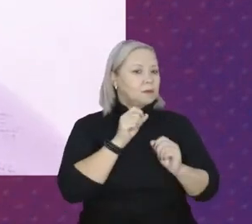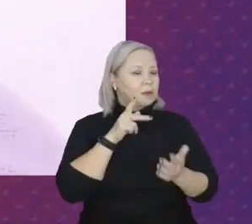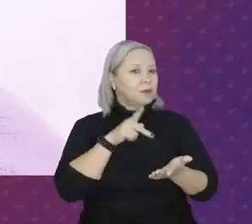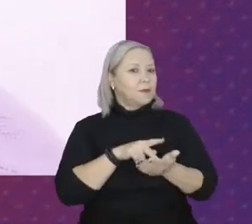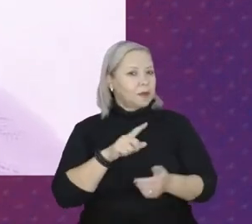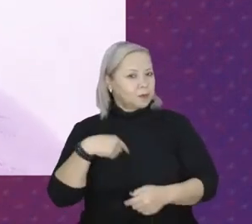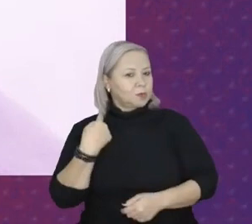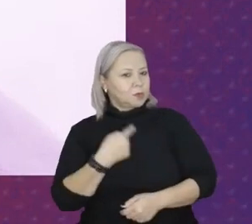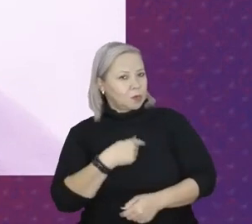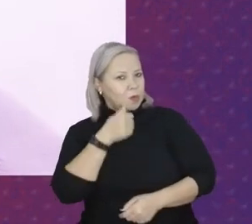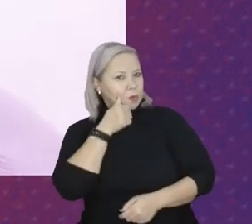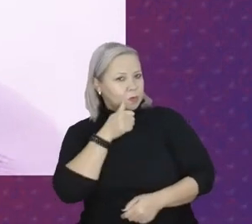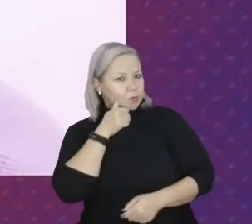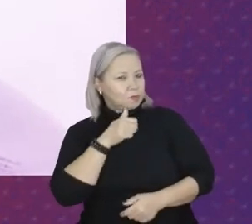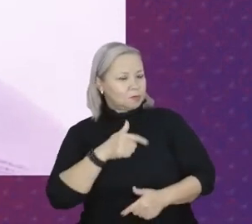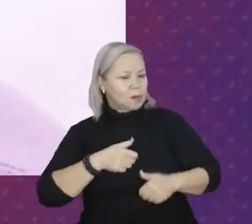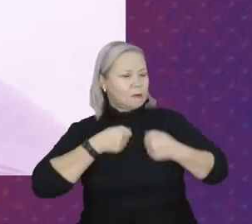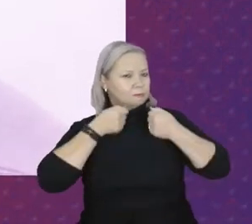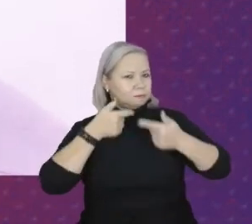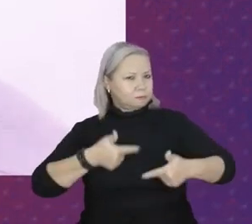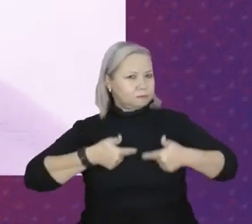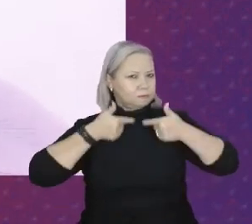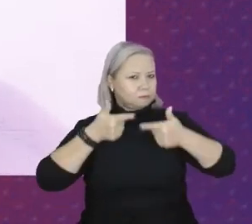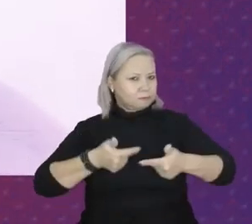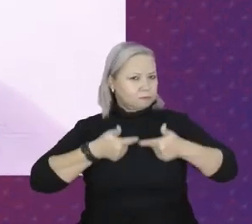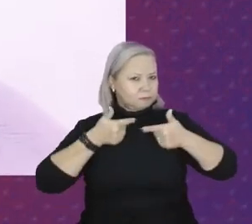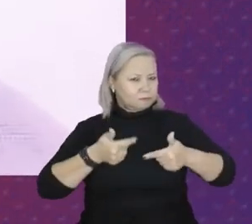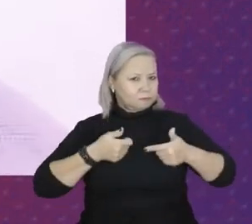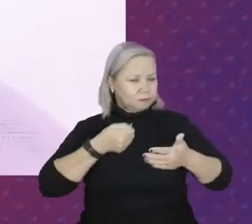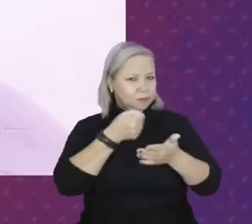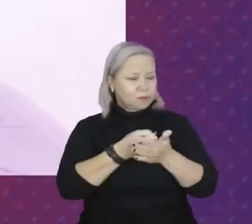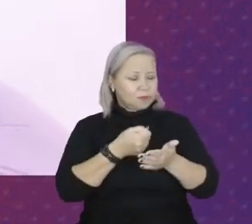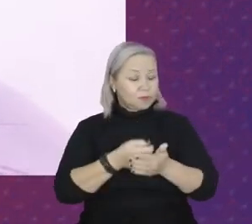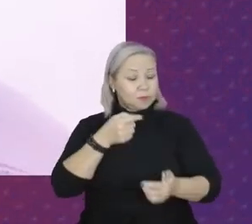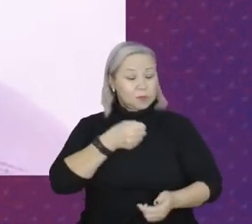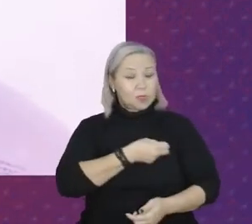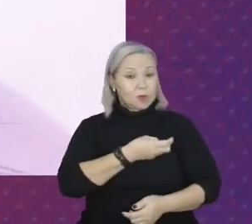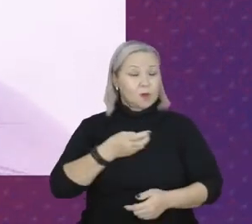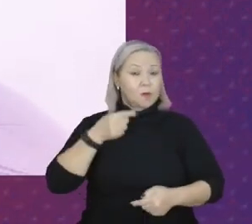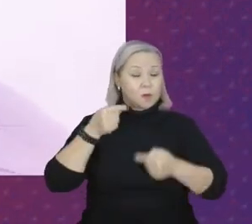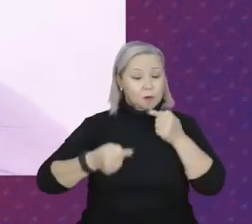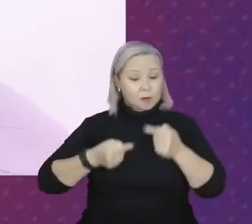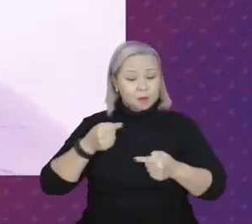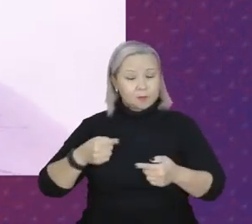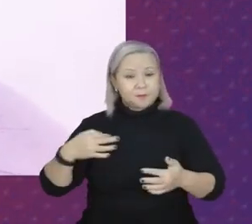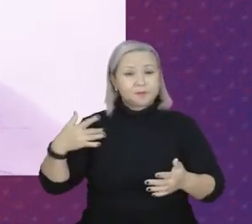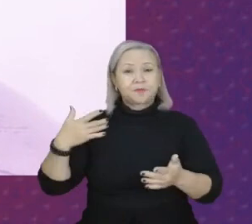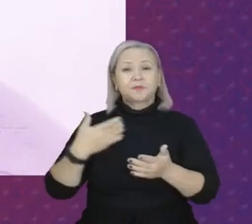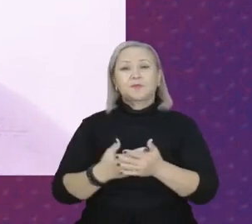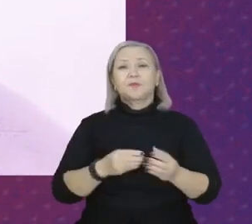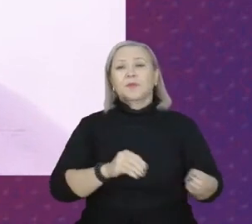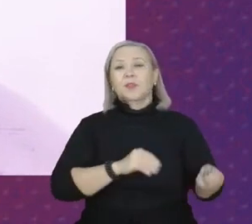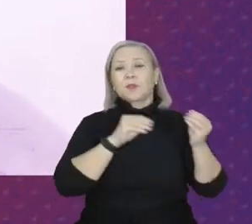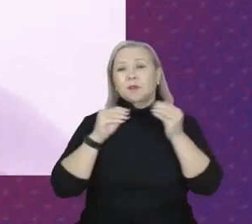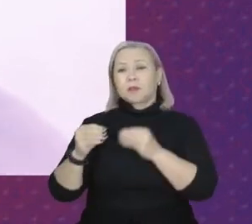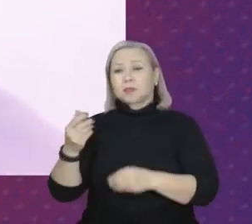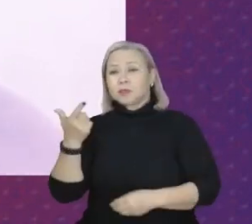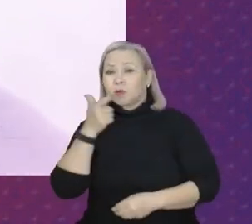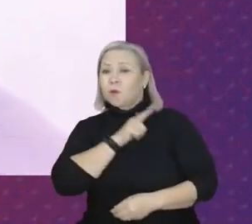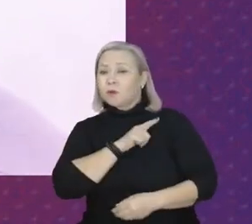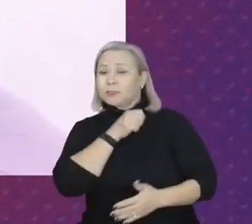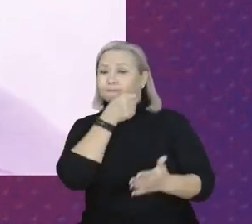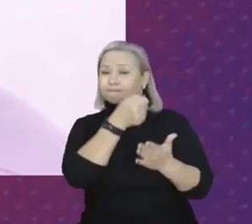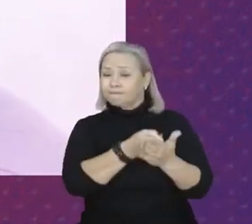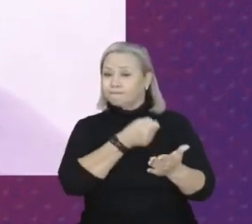nós enquanto mulheres, enquanto políticas, tudo passa a partir de conquistas, de